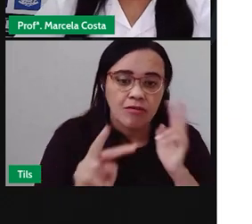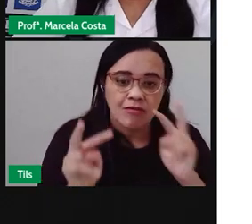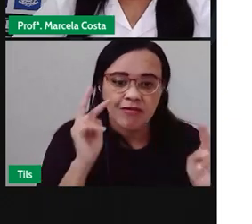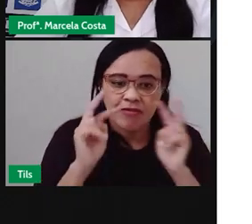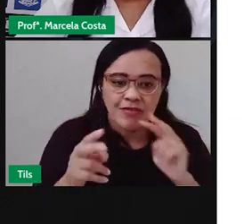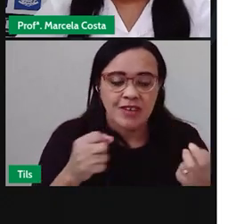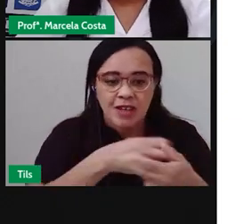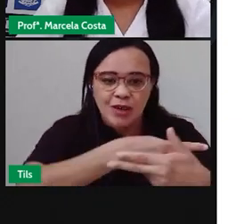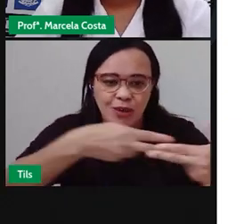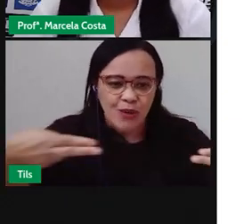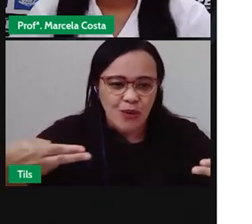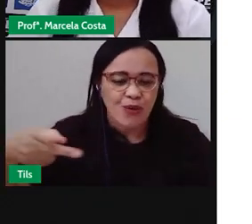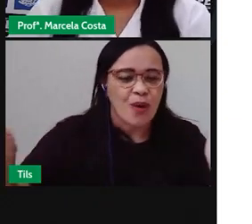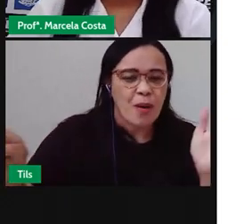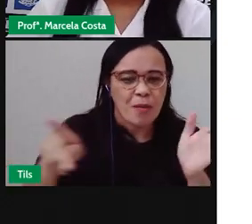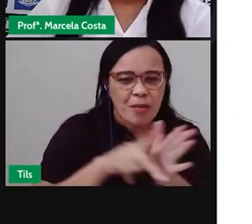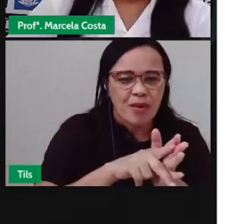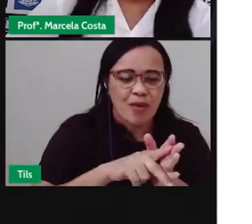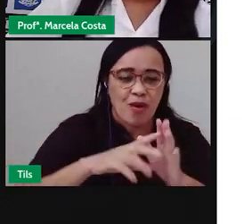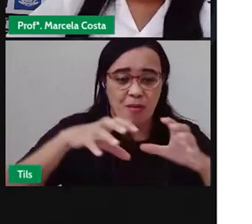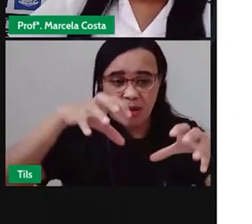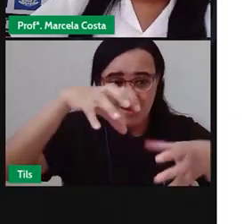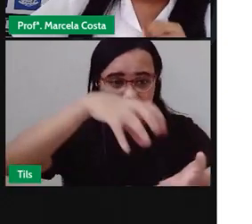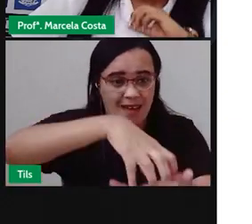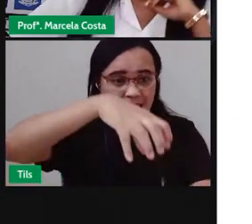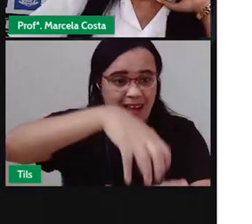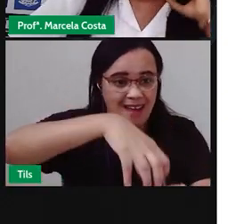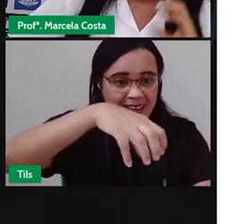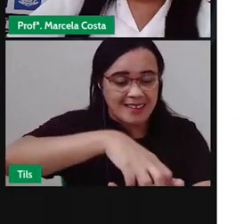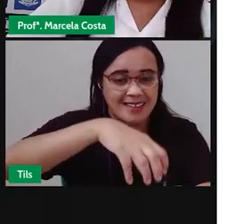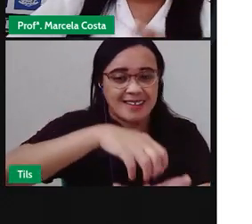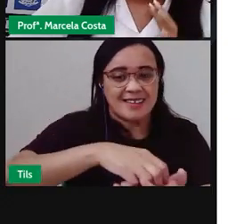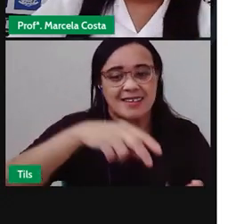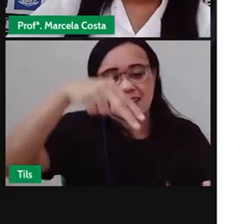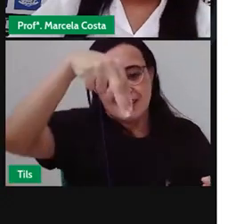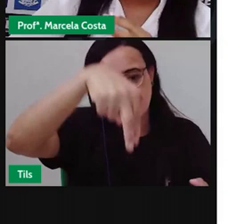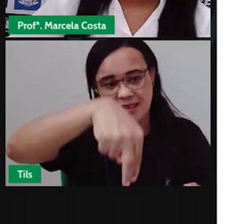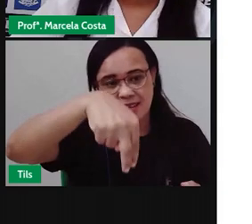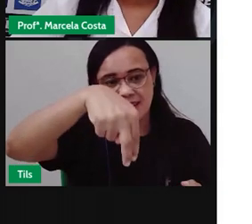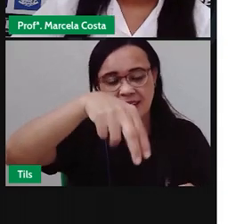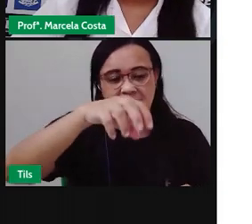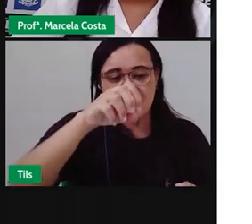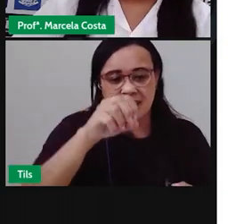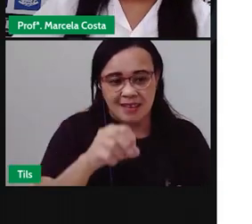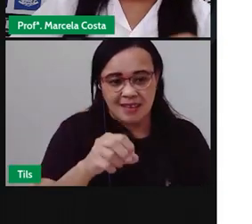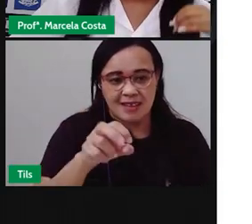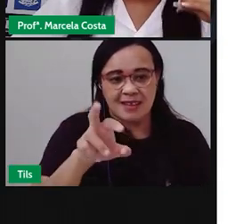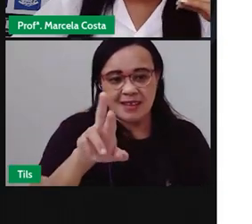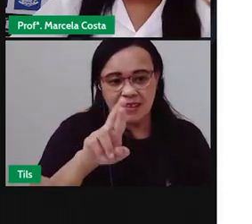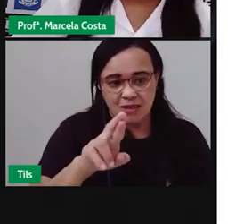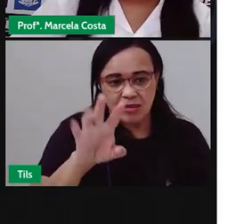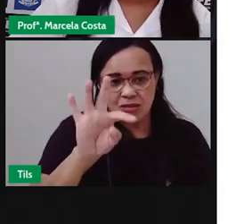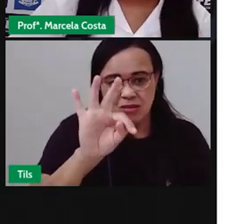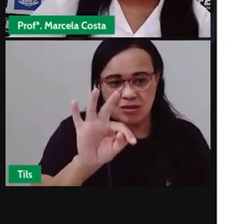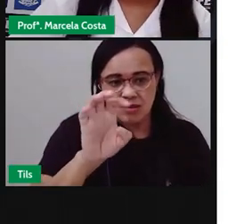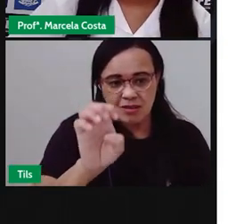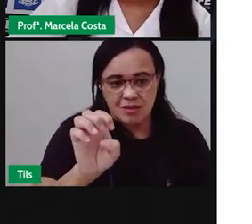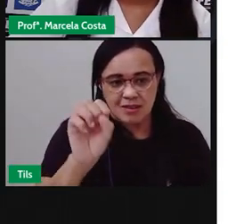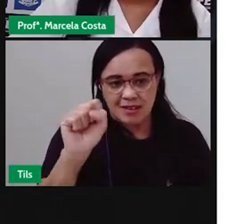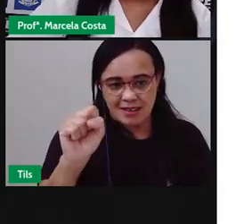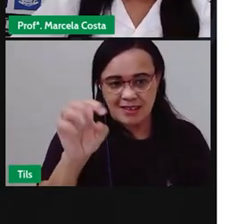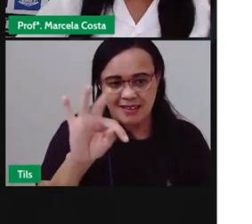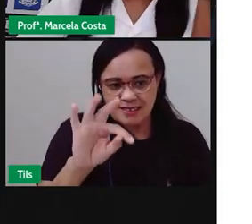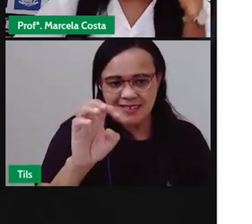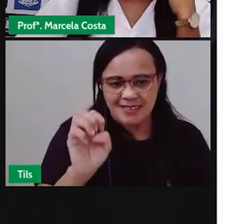ver Que a inicial De algumas dessas palavras Emitem os sons Das letras Que a gente acabou de ver